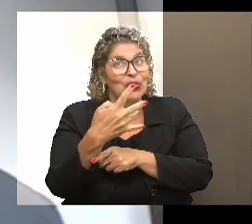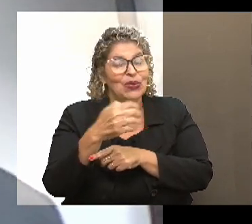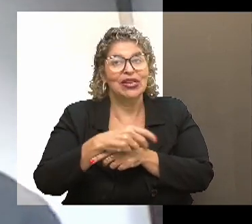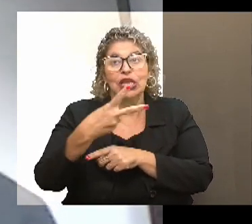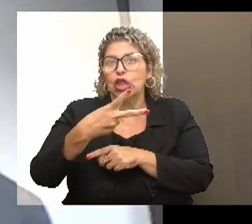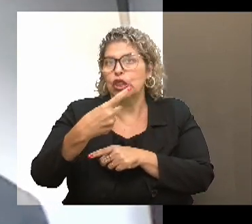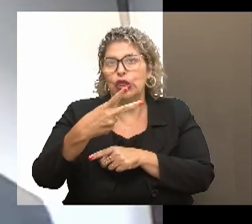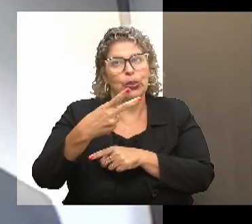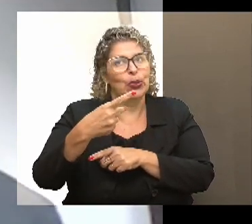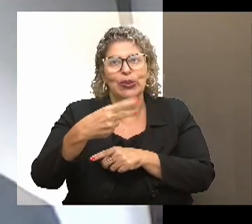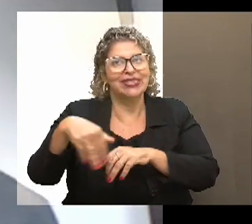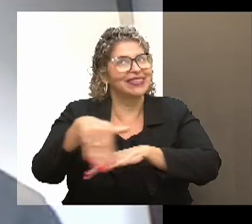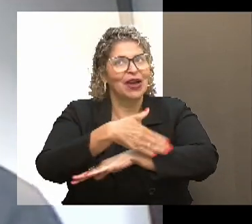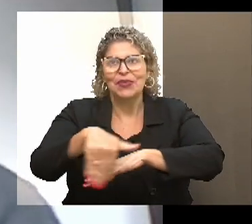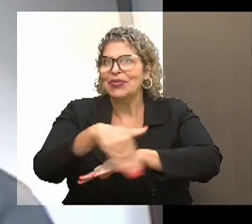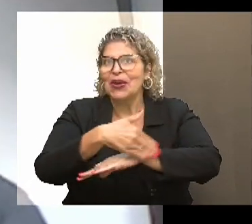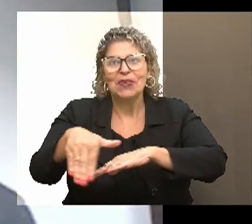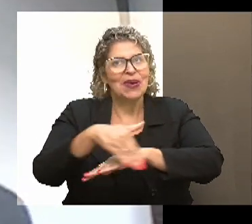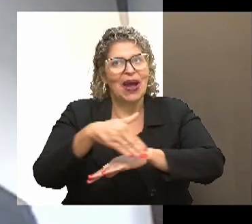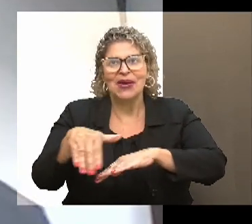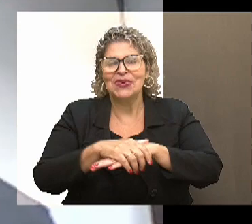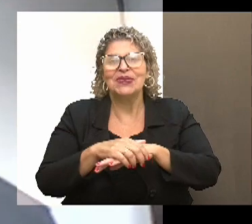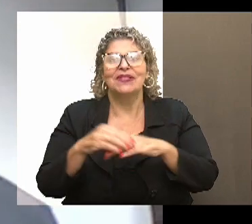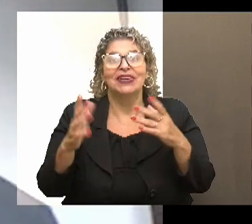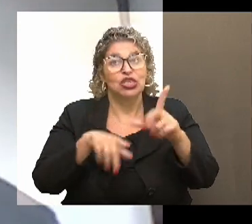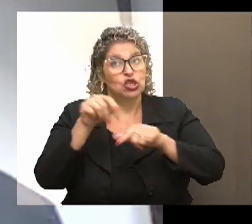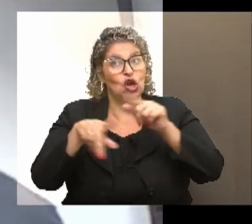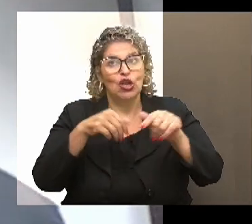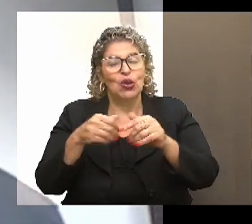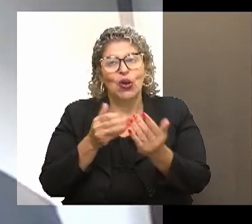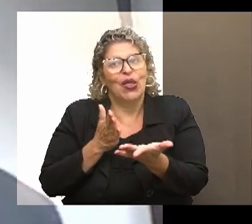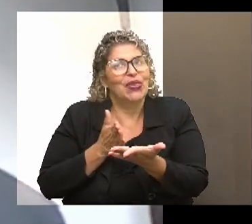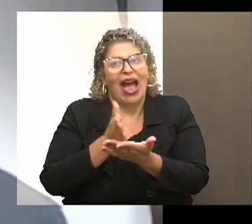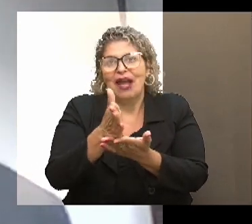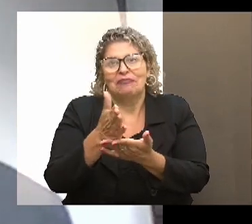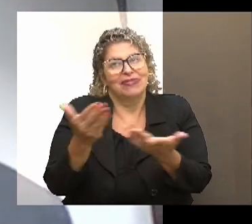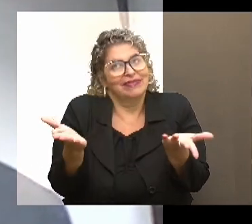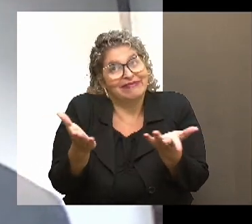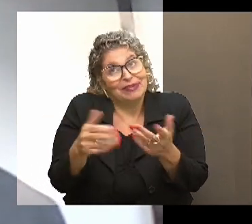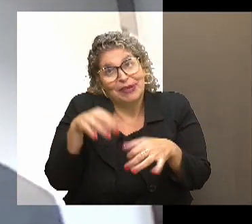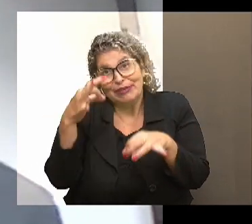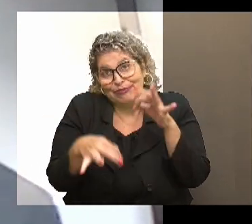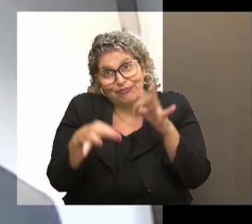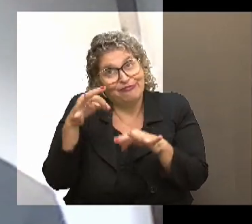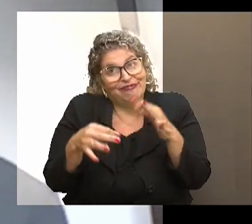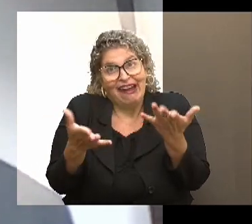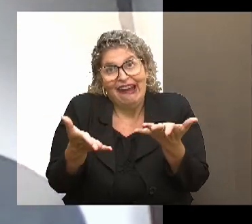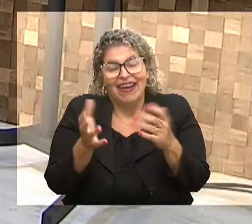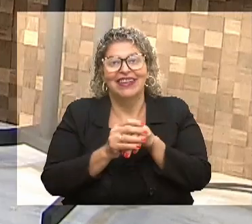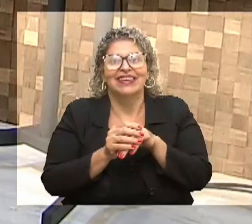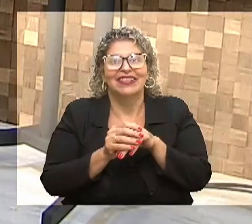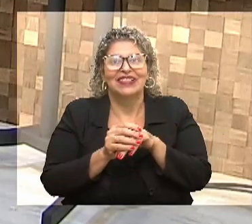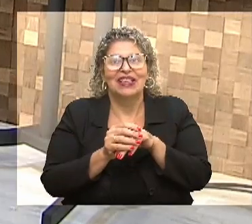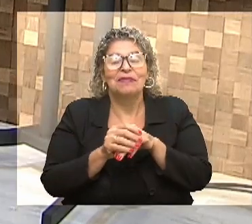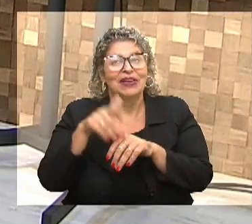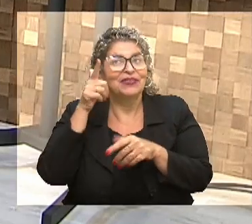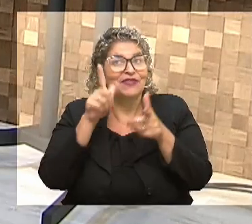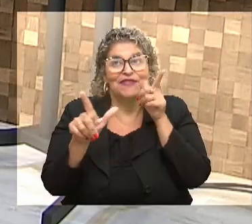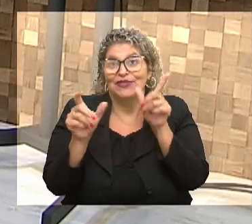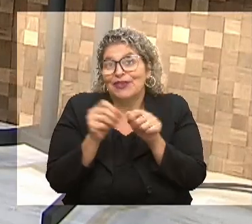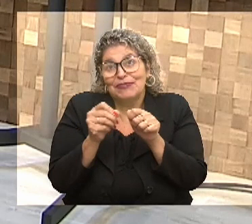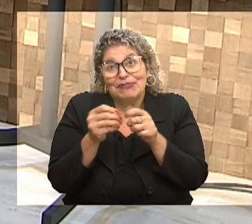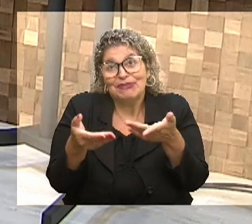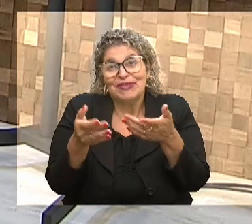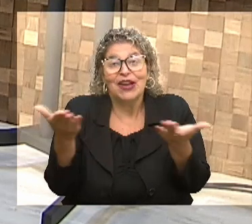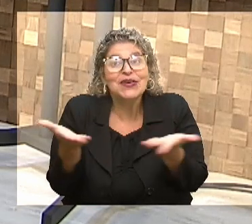12 não estão mais na rua, outros dois acabaram escolhendo outro caminho e não me cabe aqui julgar, a gente fez tudo que estava ao nosso alcance. e